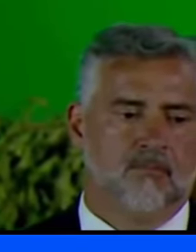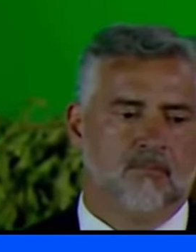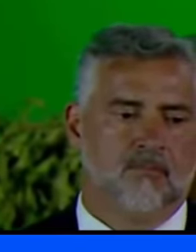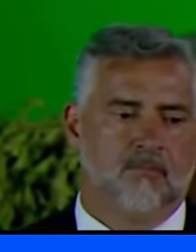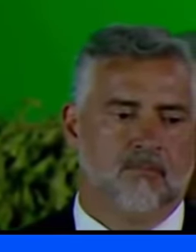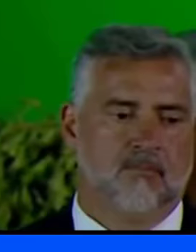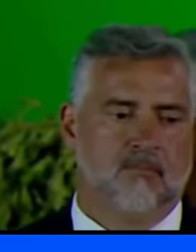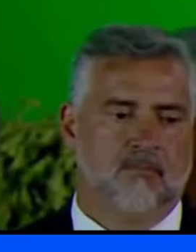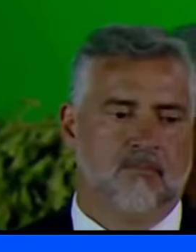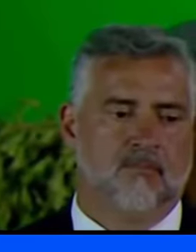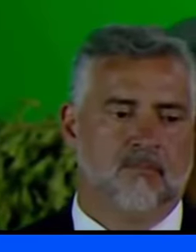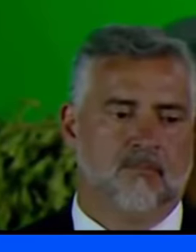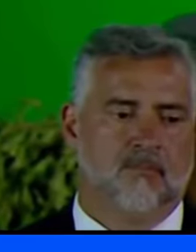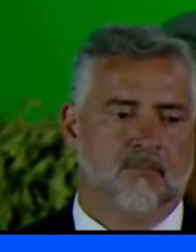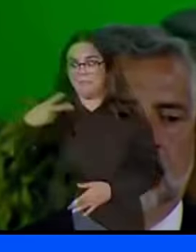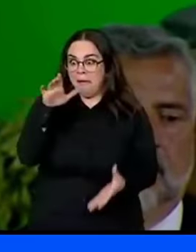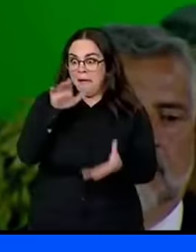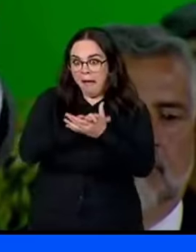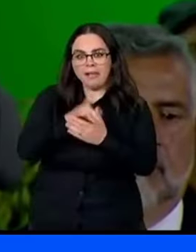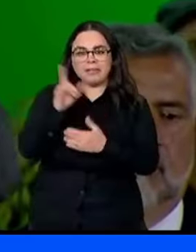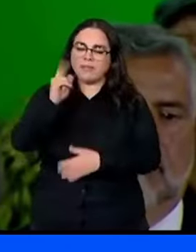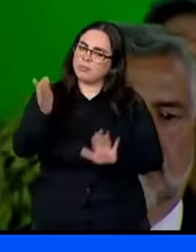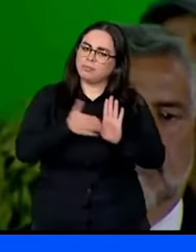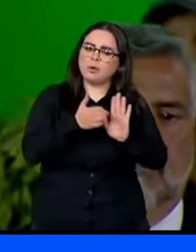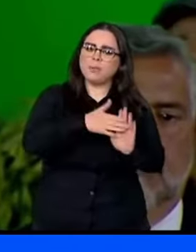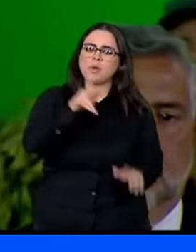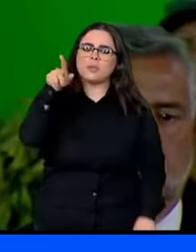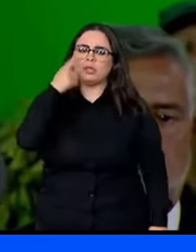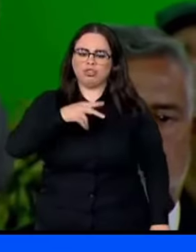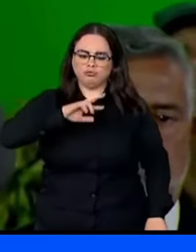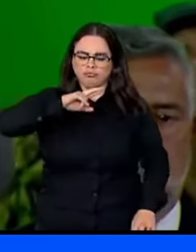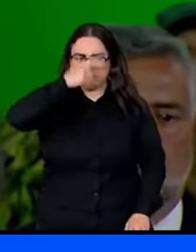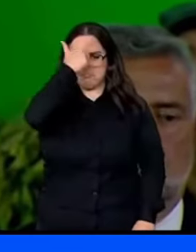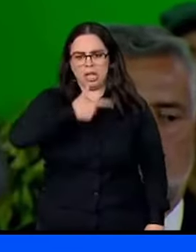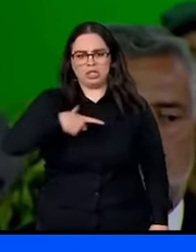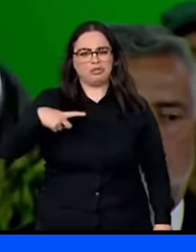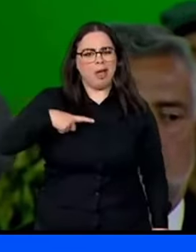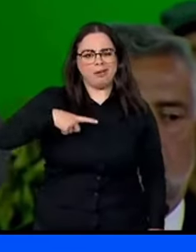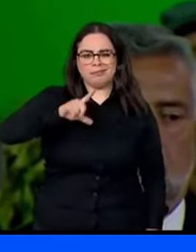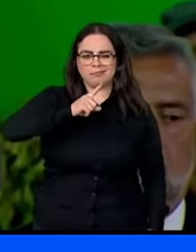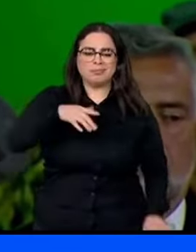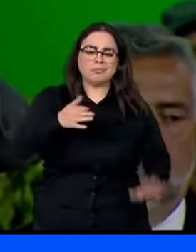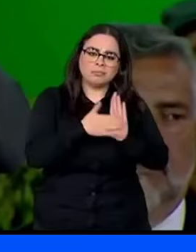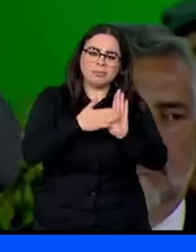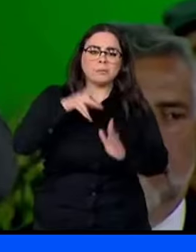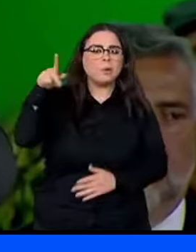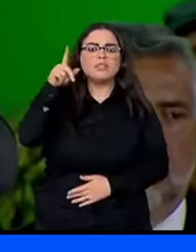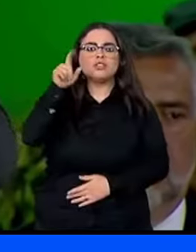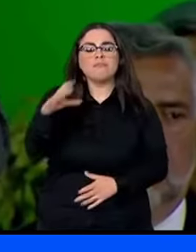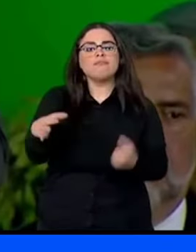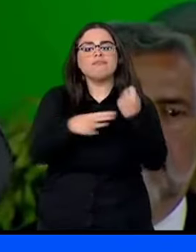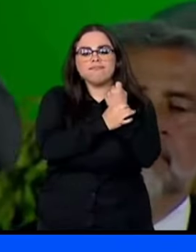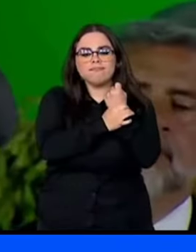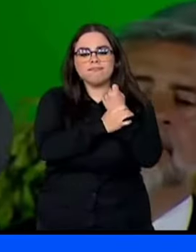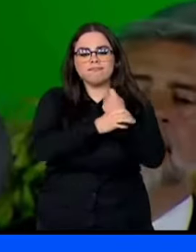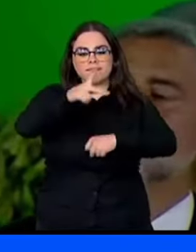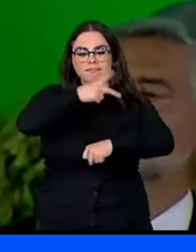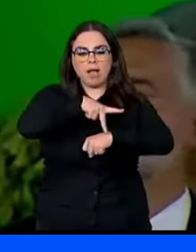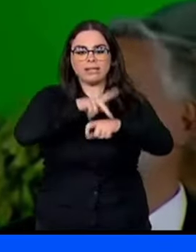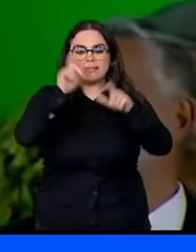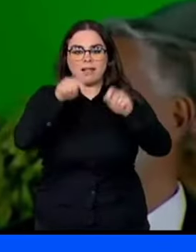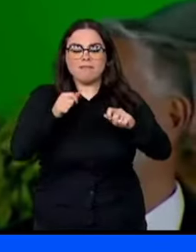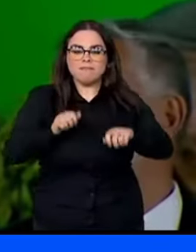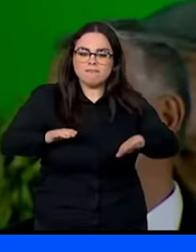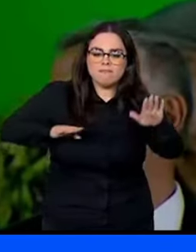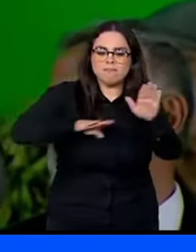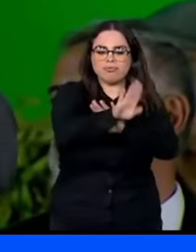eu quero propor a ele são propostas políticas não pessoais Propostas políticas para garantir que esse país dê um salto